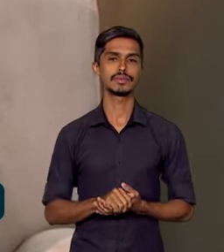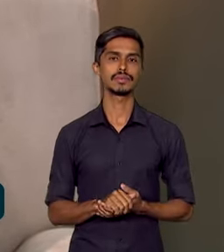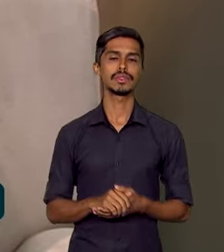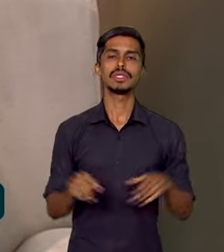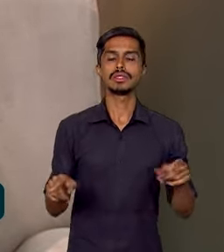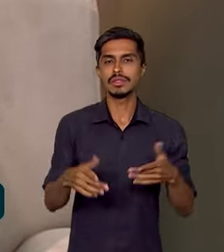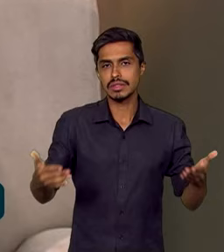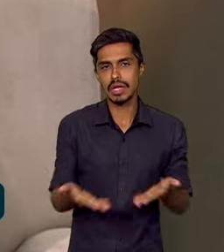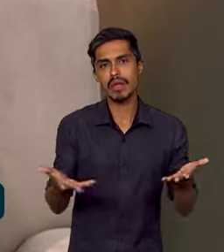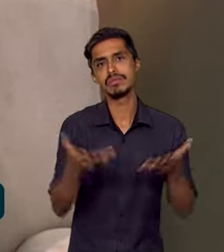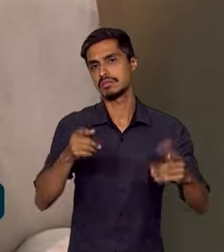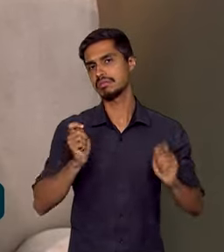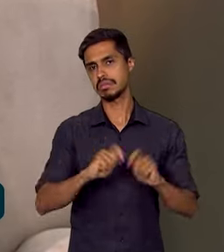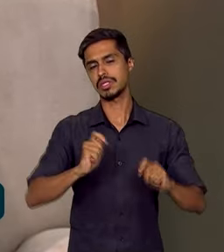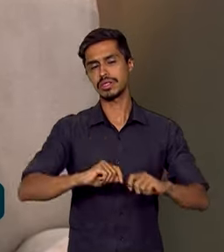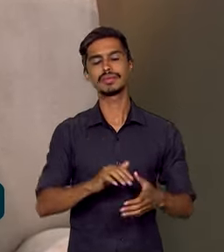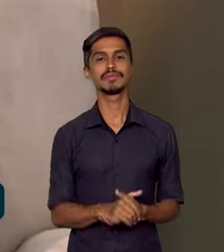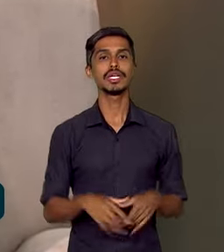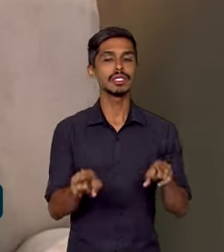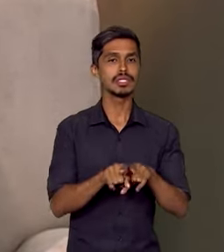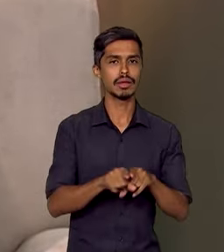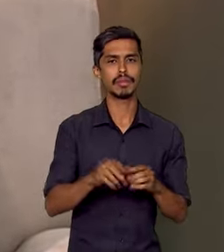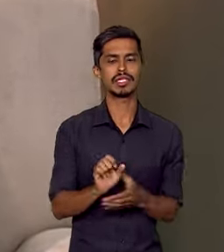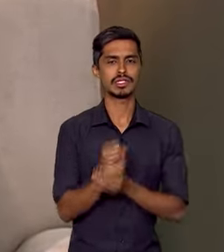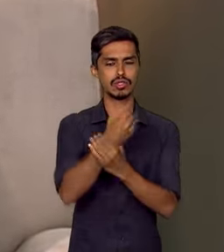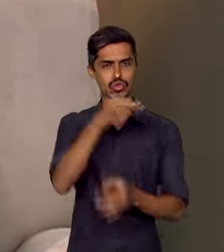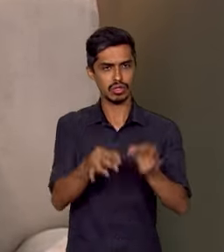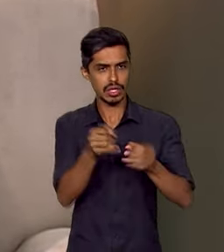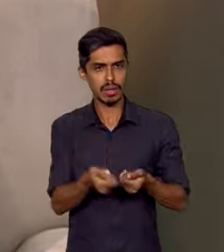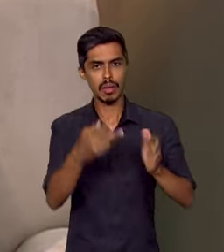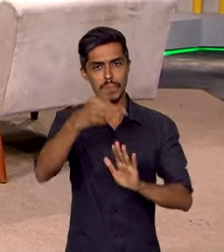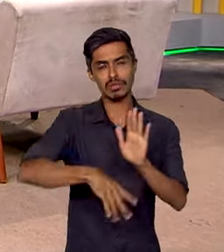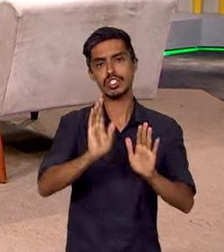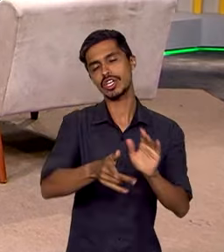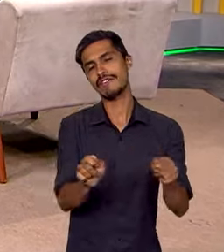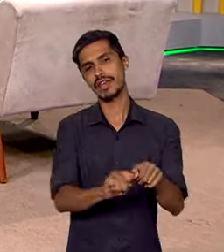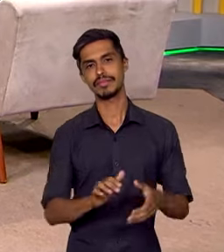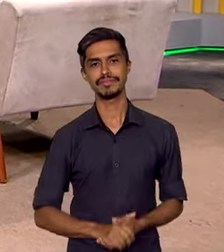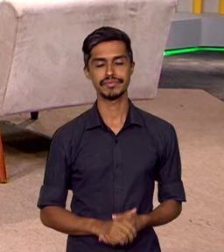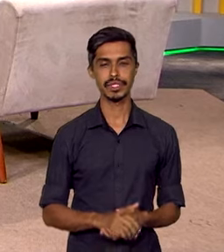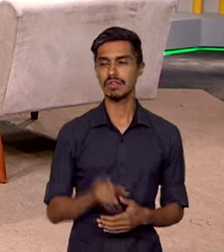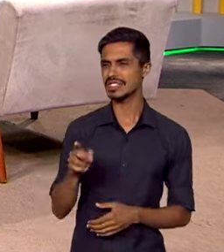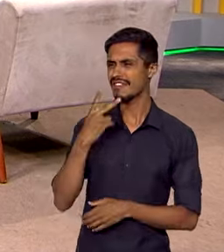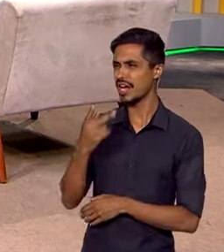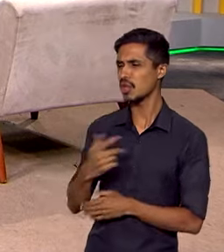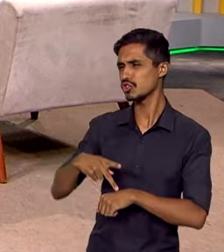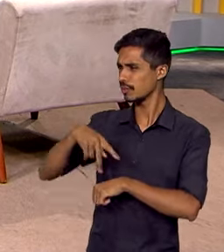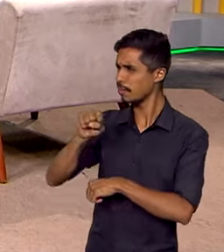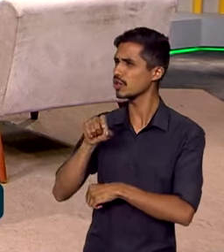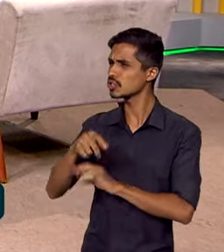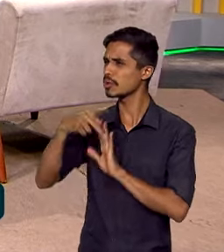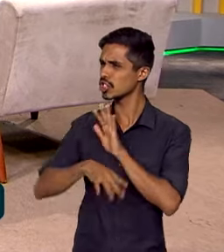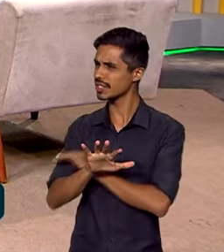implementarem ações afirmativas, mas também dá segurança jurídica para os programas que já o fazem. Você mencionou os programas de pós-graduação